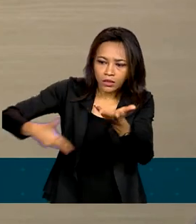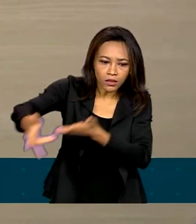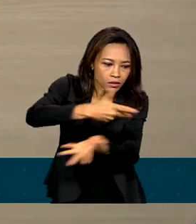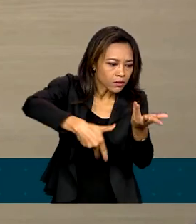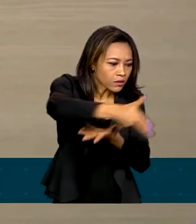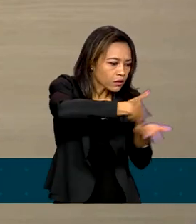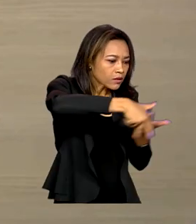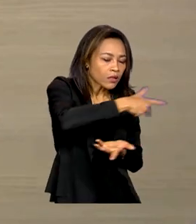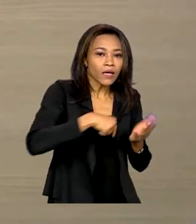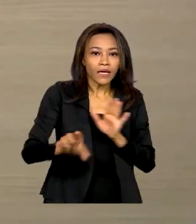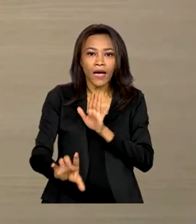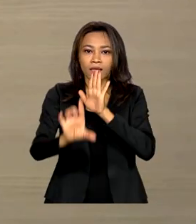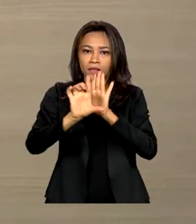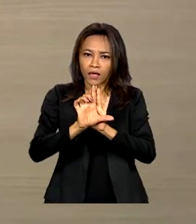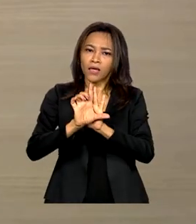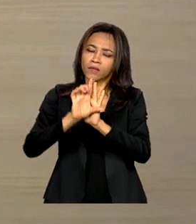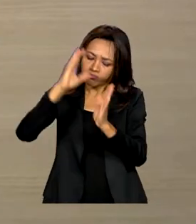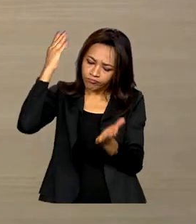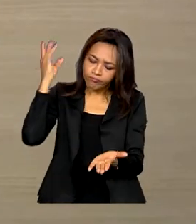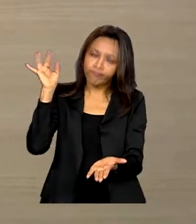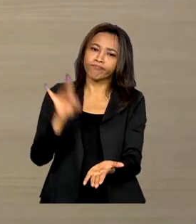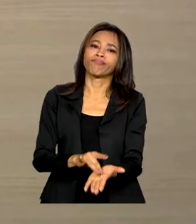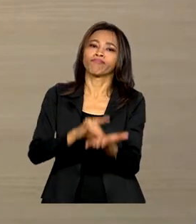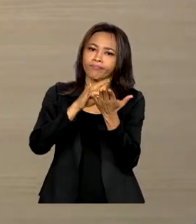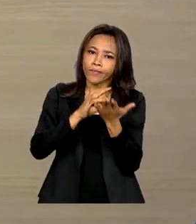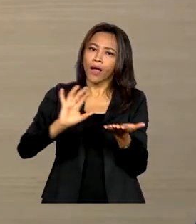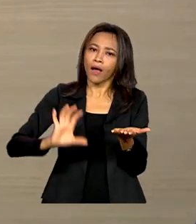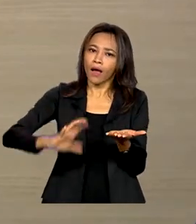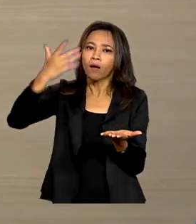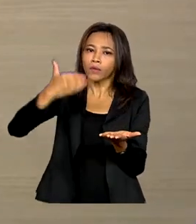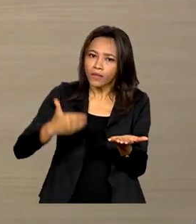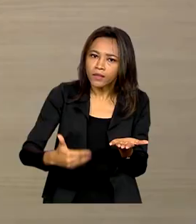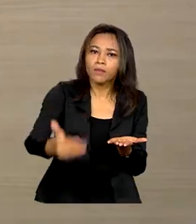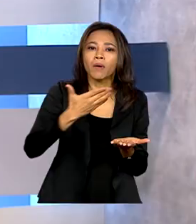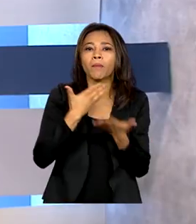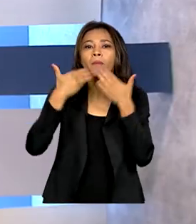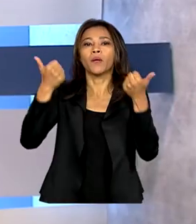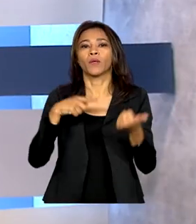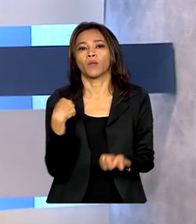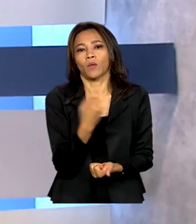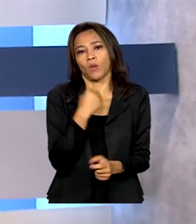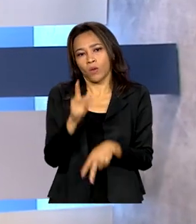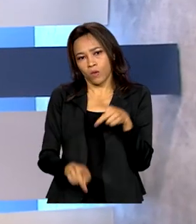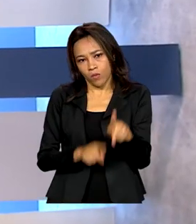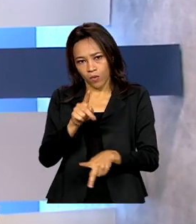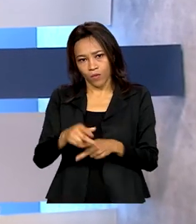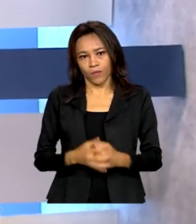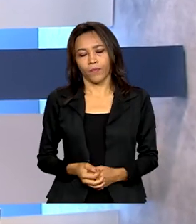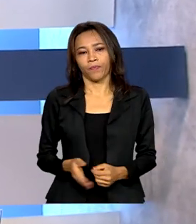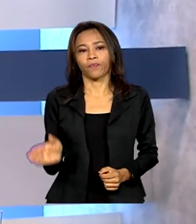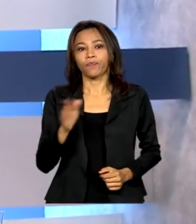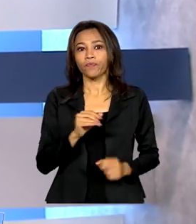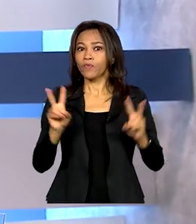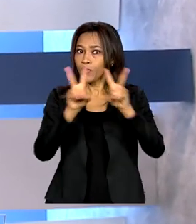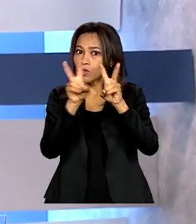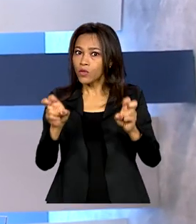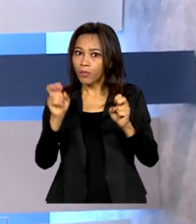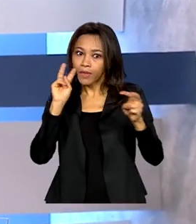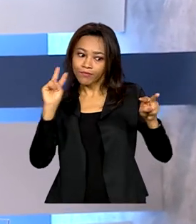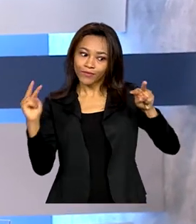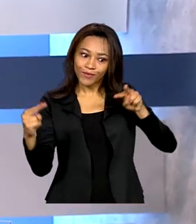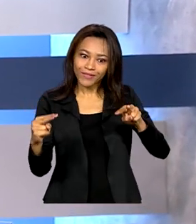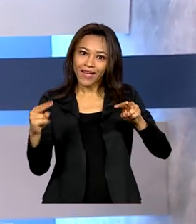leis sejam efetivadas, políticas públicas sejam construídas em melhoria do nosso povo. De olho na acessibilidade,